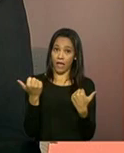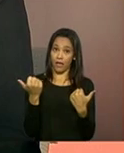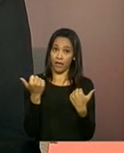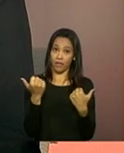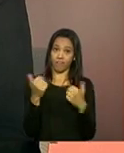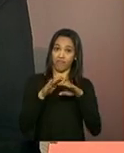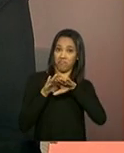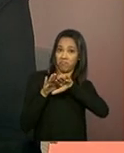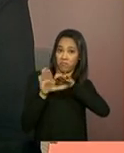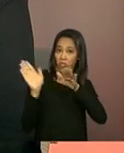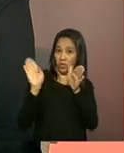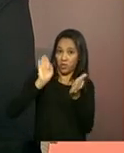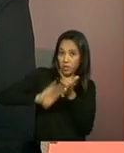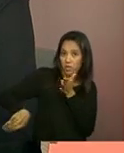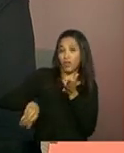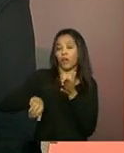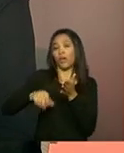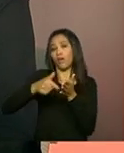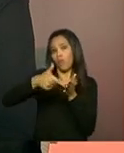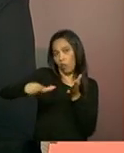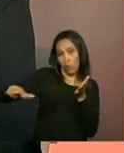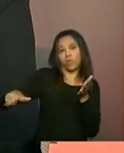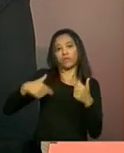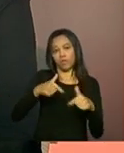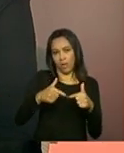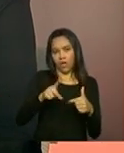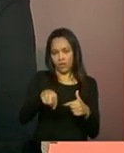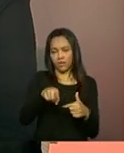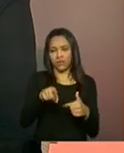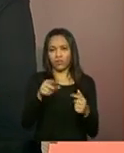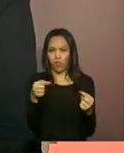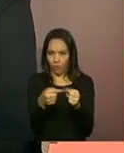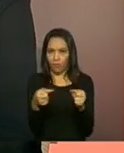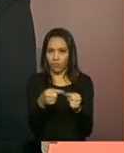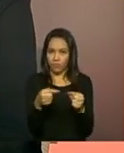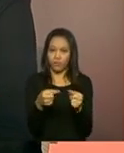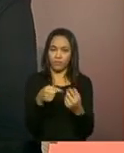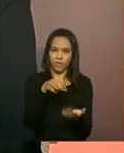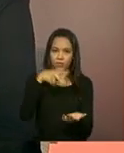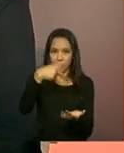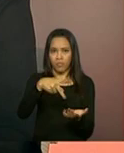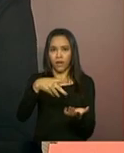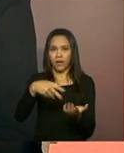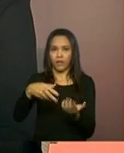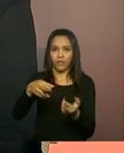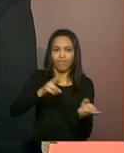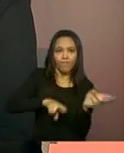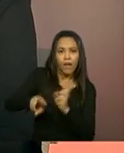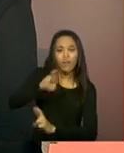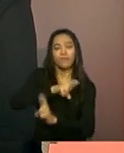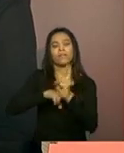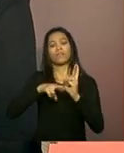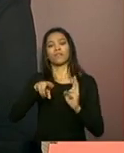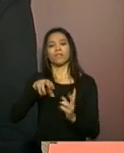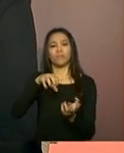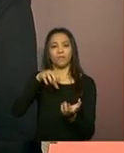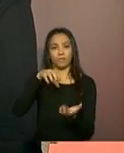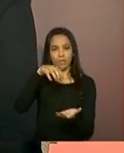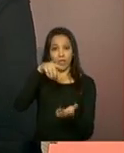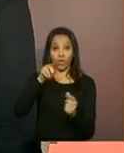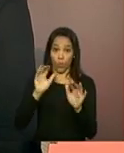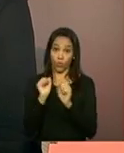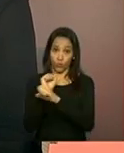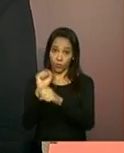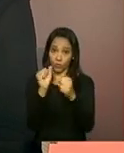ele, não é isso? Isso vale também para o serviço de convivência e fortalecimento de vínculos, que é complementar ao trabalho social com as